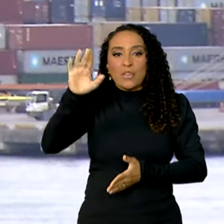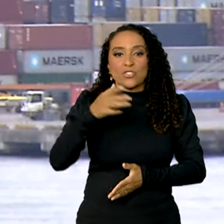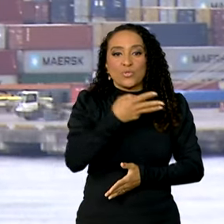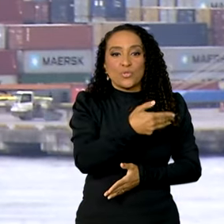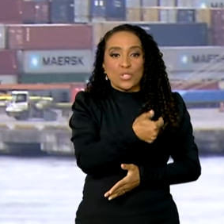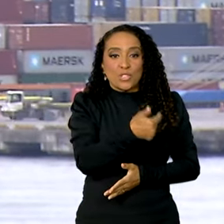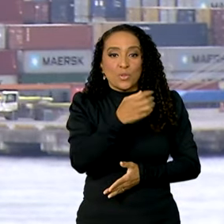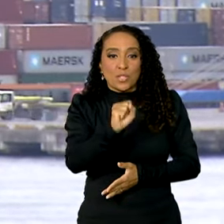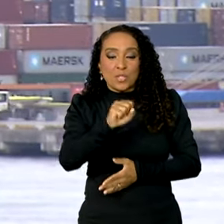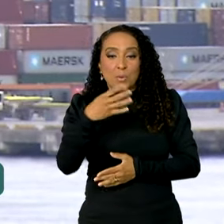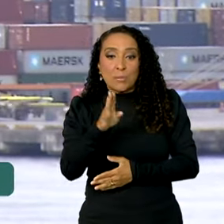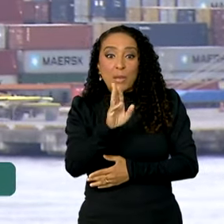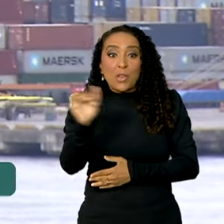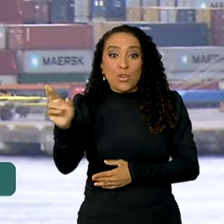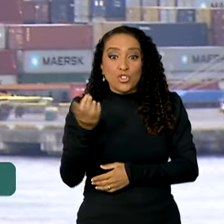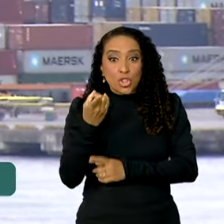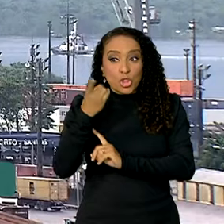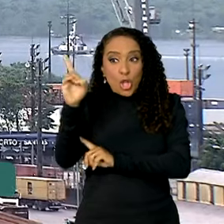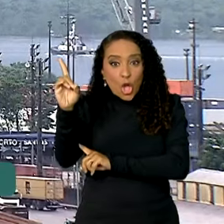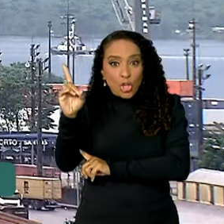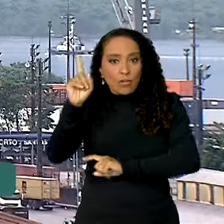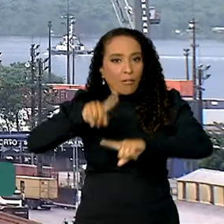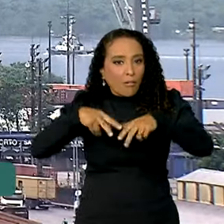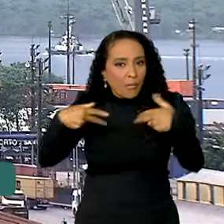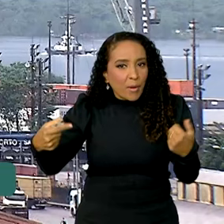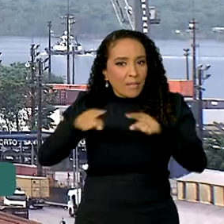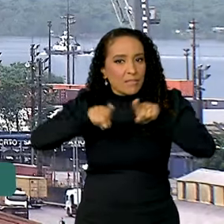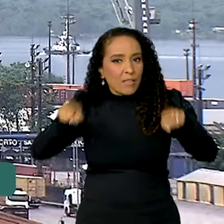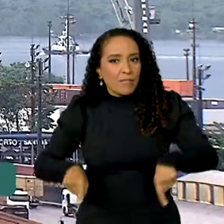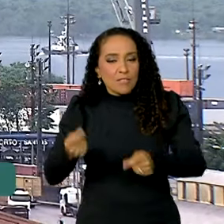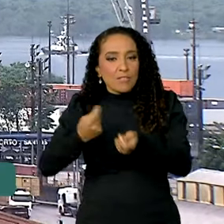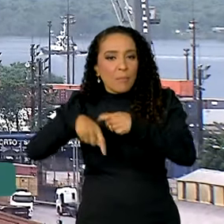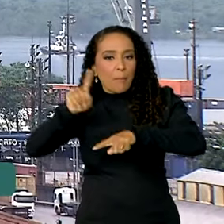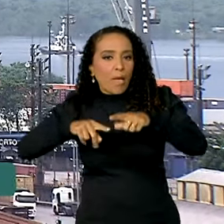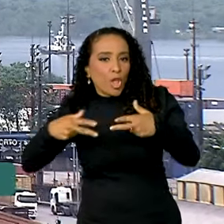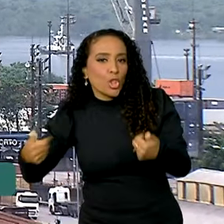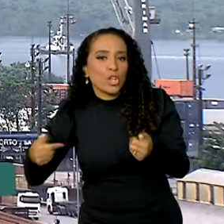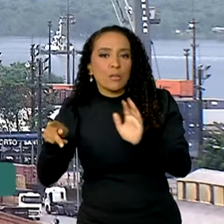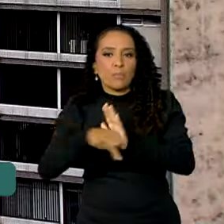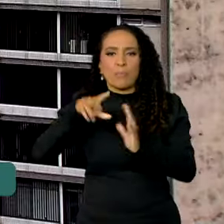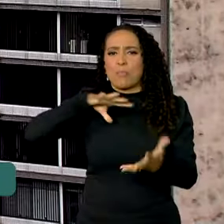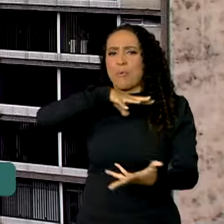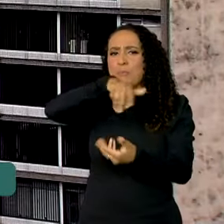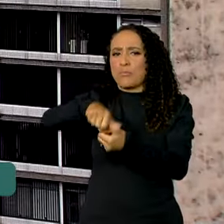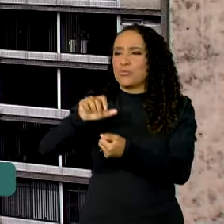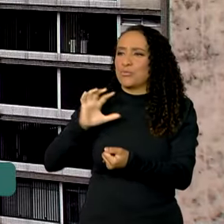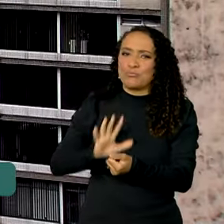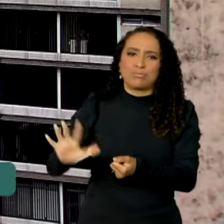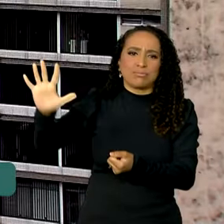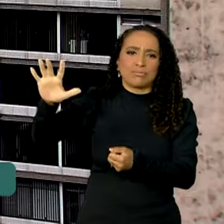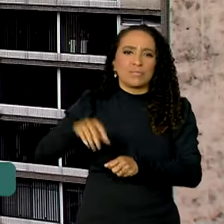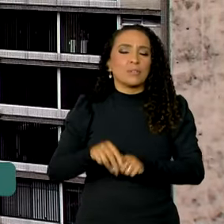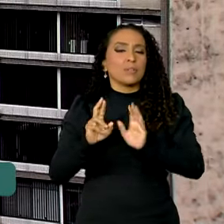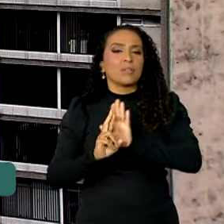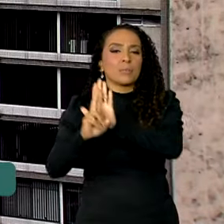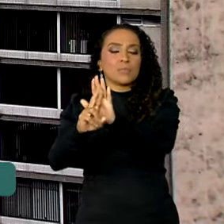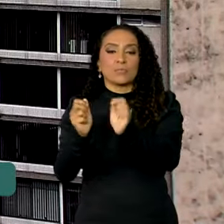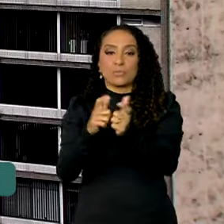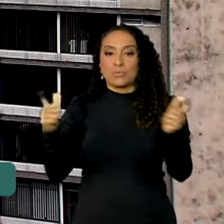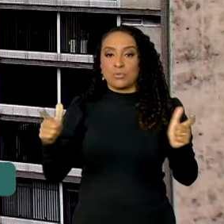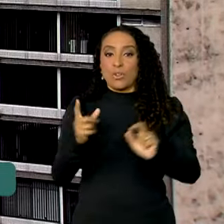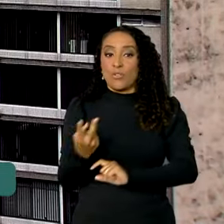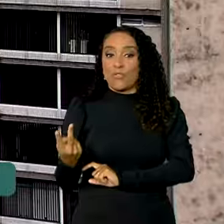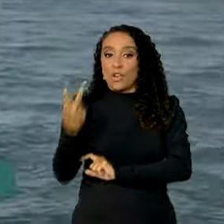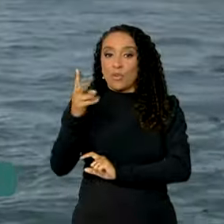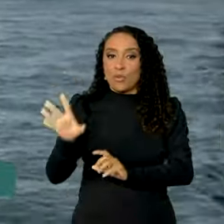284 bilhões de dólares em bens, serviços e mercadorias para o mundo todo, o que representa um aumento de